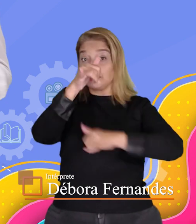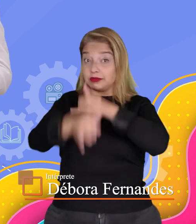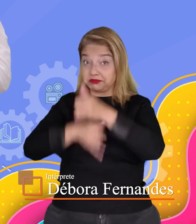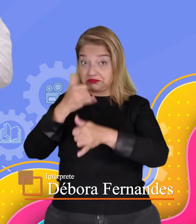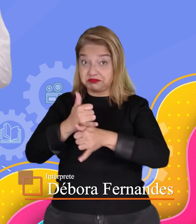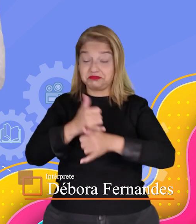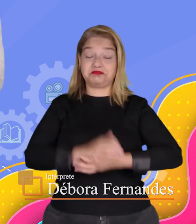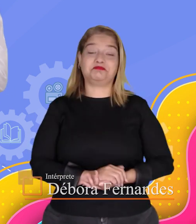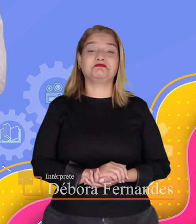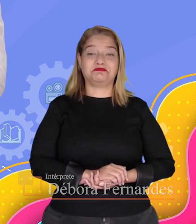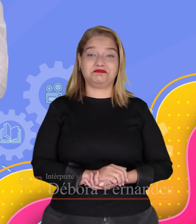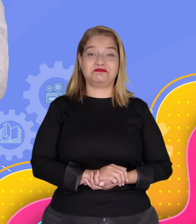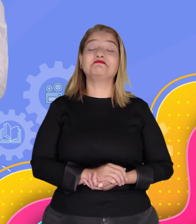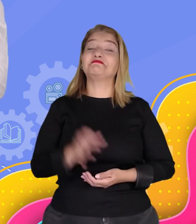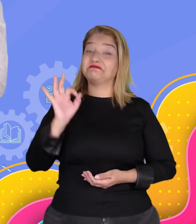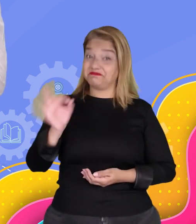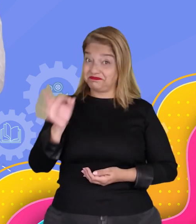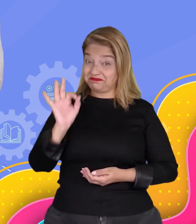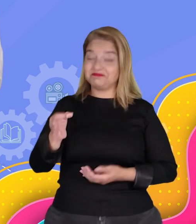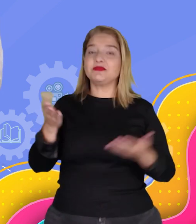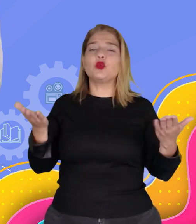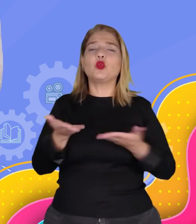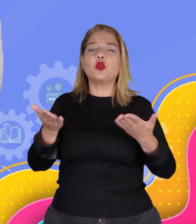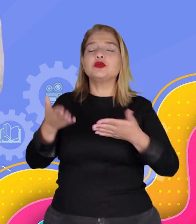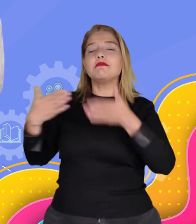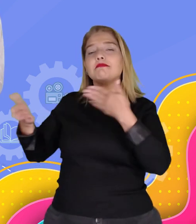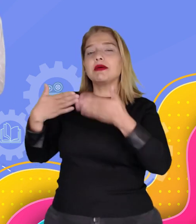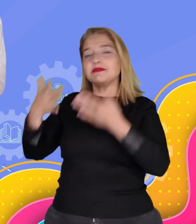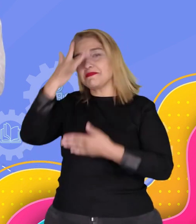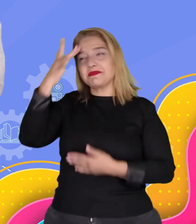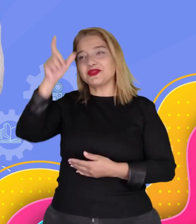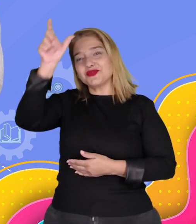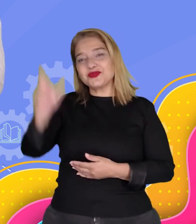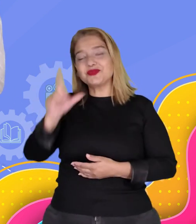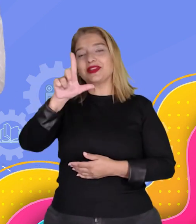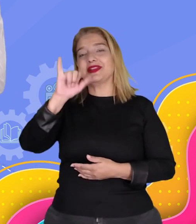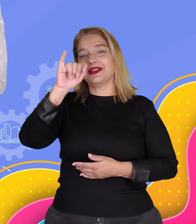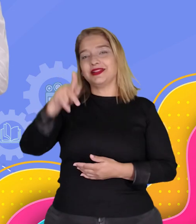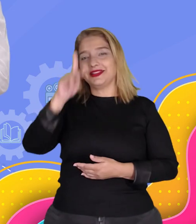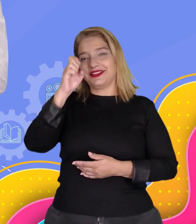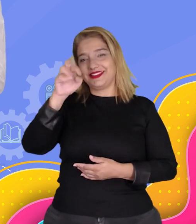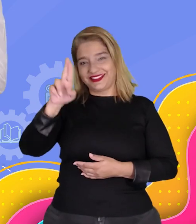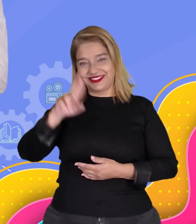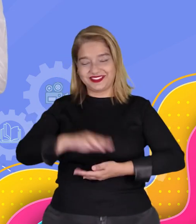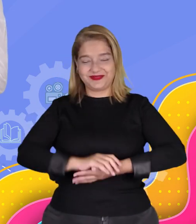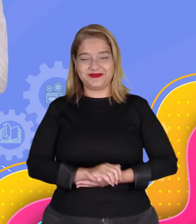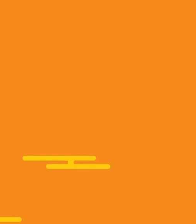para internet. Isso mesmo, Gabi. E para isso a gente vai conversar com o criador de conteúdo Linker.